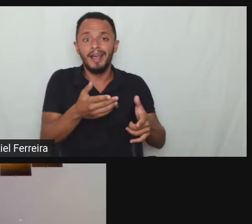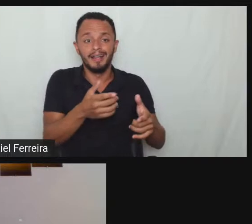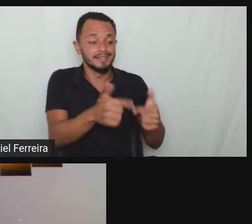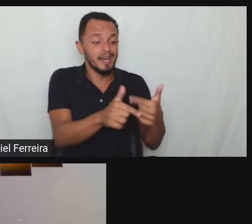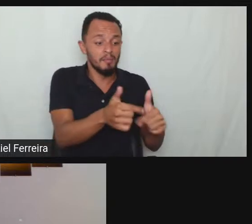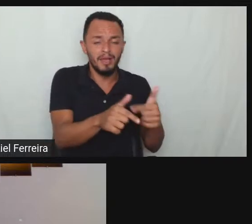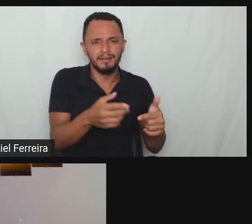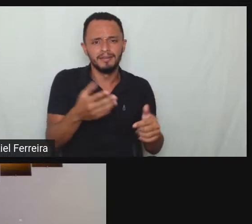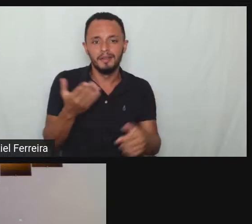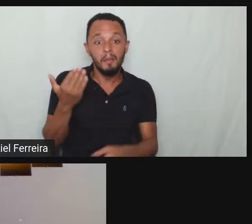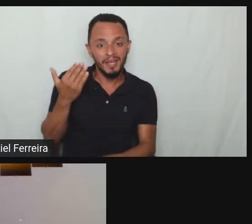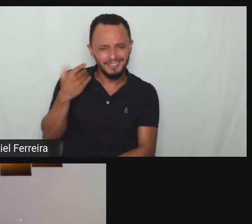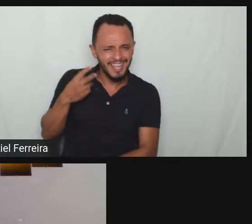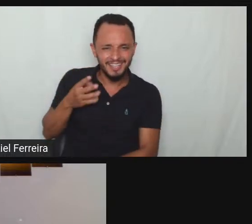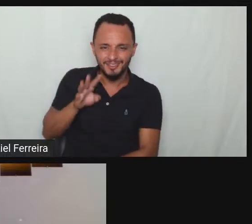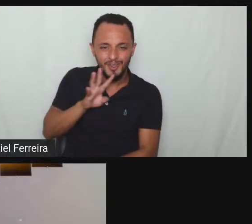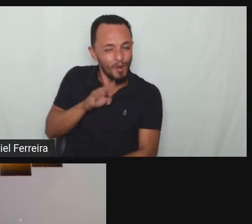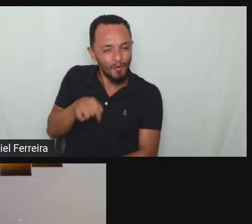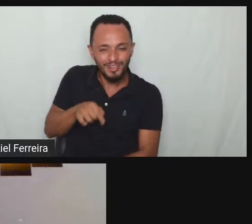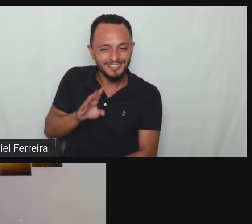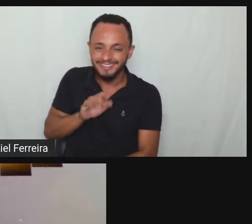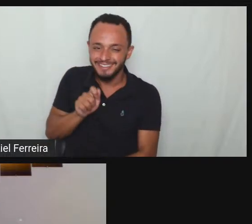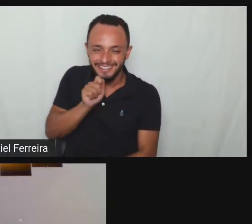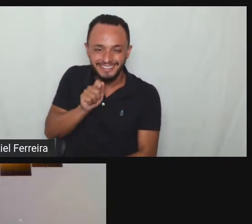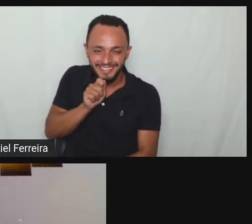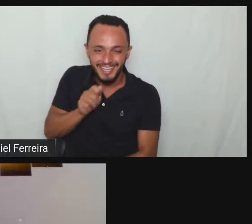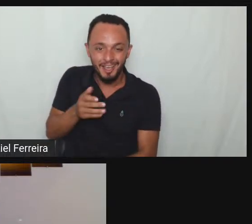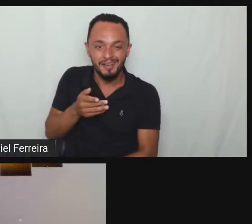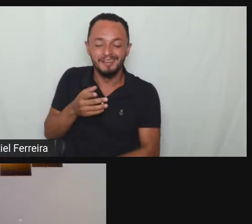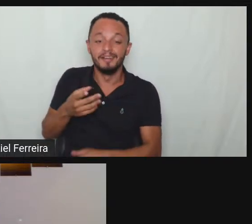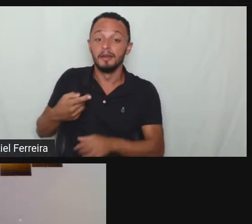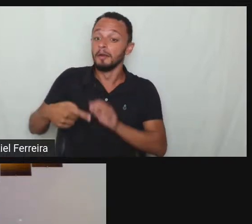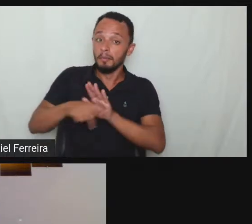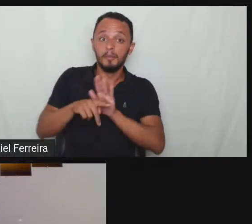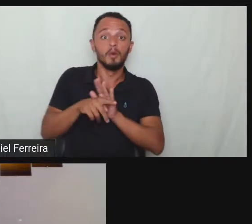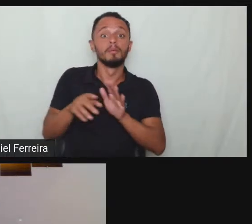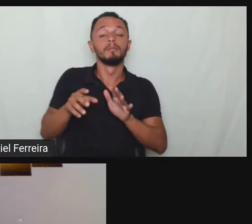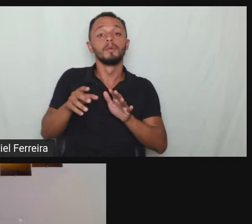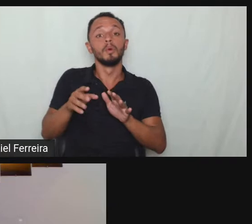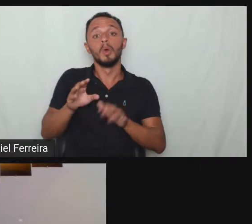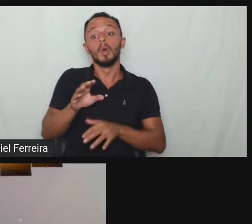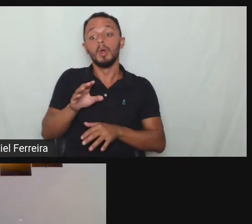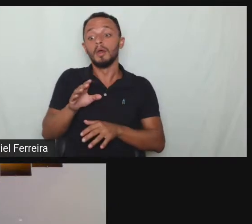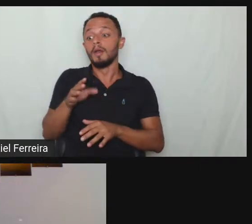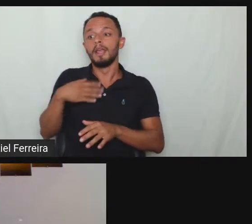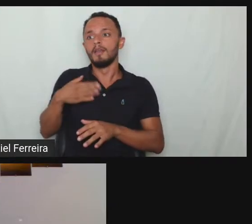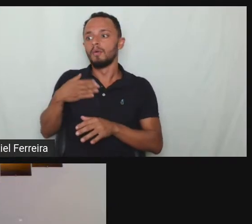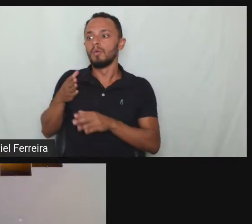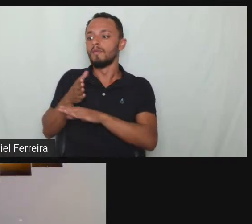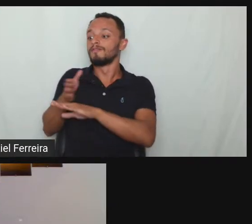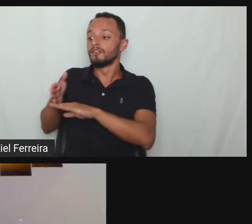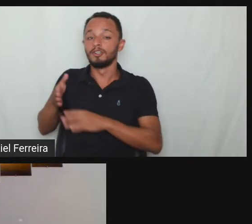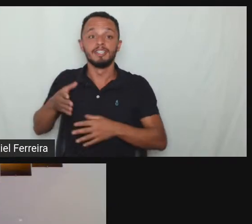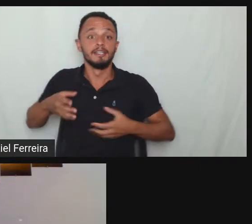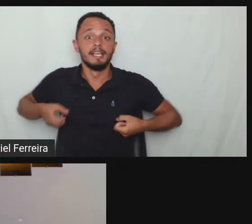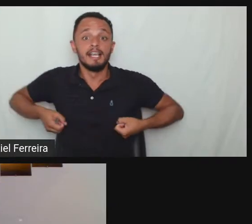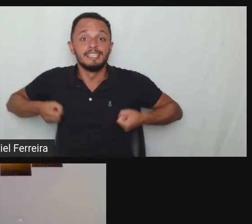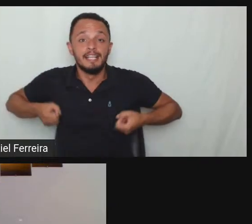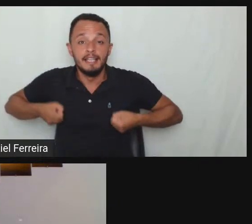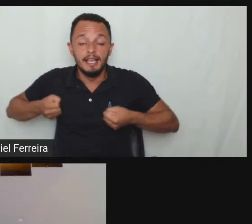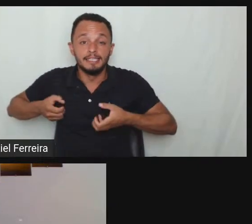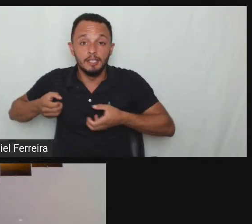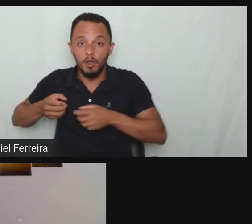conhecermos lá na PUC trabalhava pela lei de cotas como cadeirante quantas as vezes furou pneu de cadeira de roda do meio do caminho